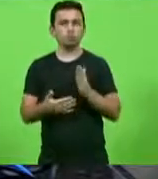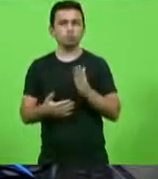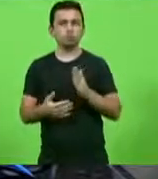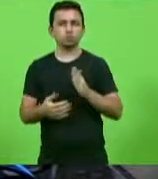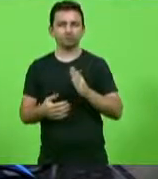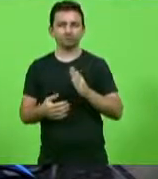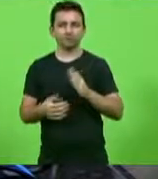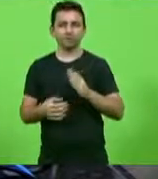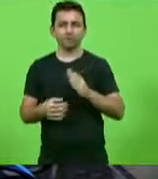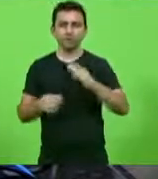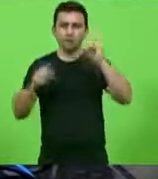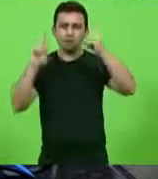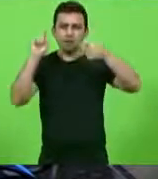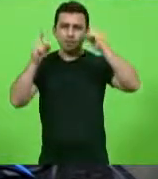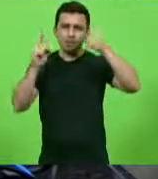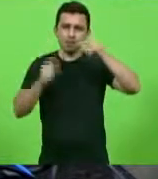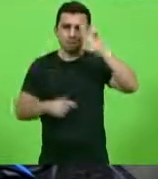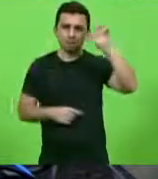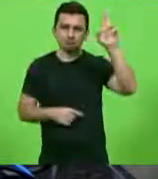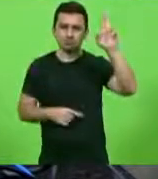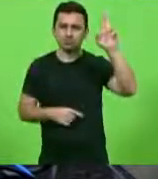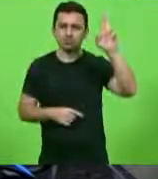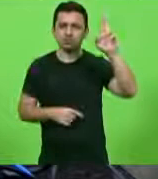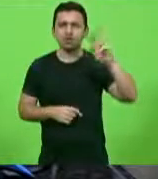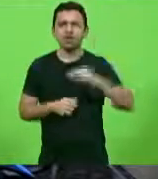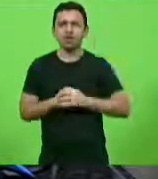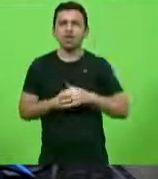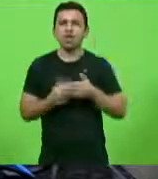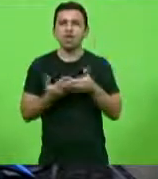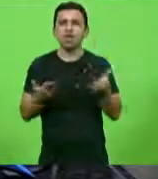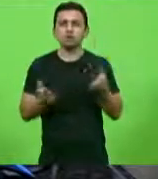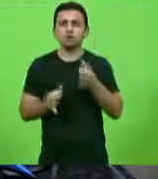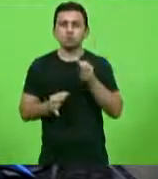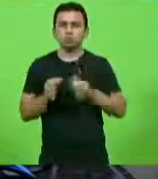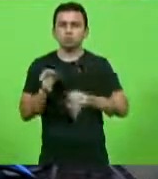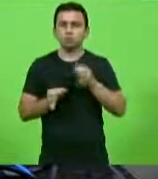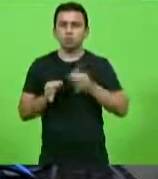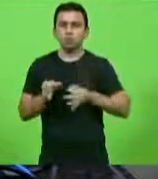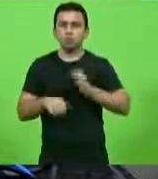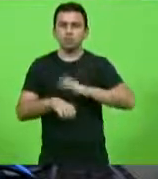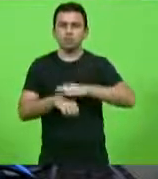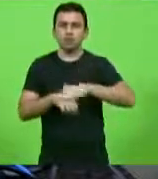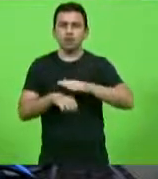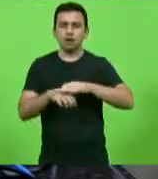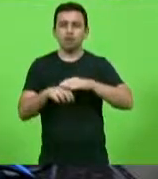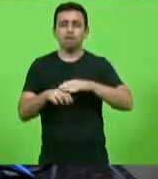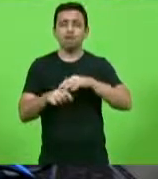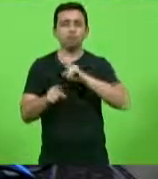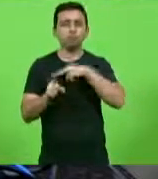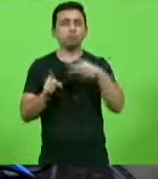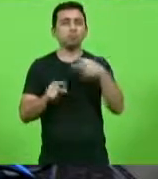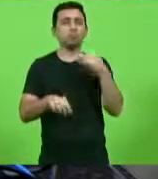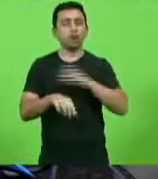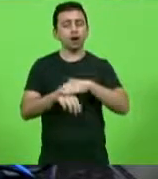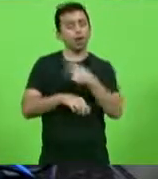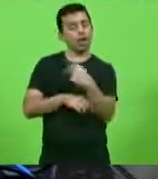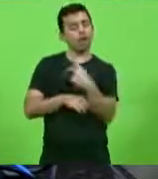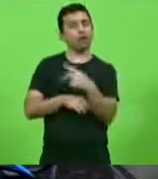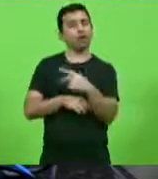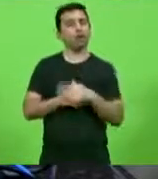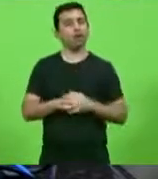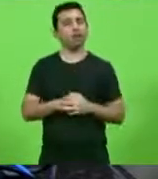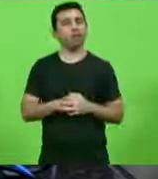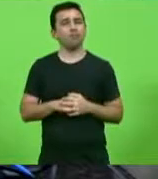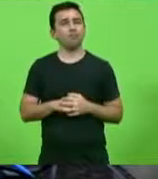tão ensimismados que só conseguem julgar a partir das suas próprias perspectivas. Assim, eles